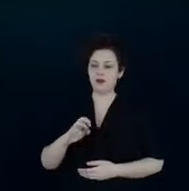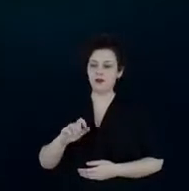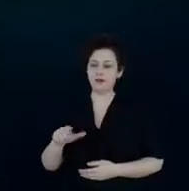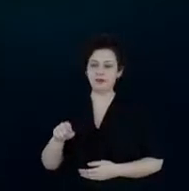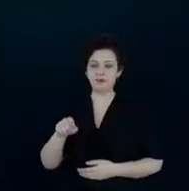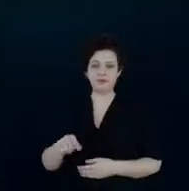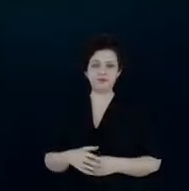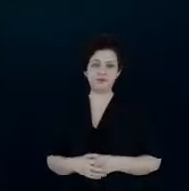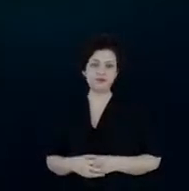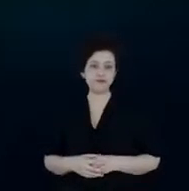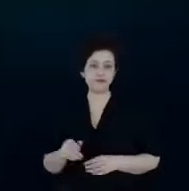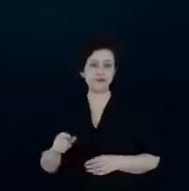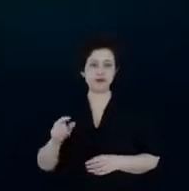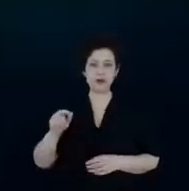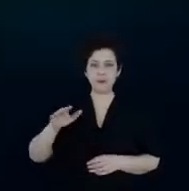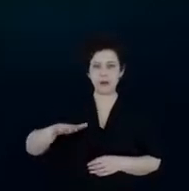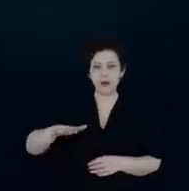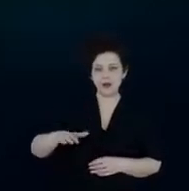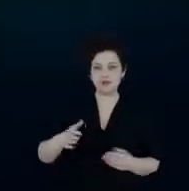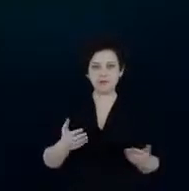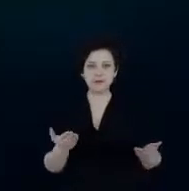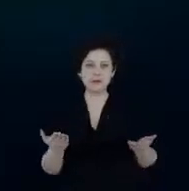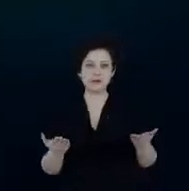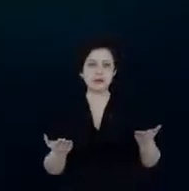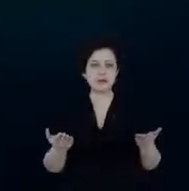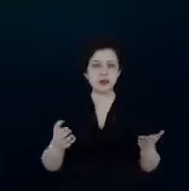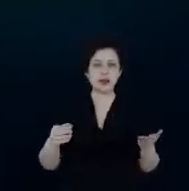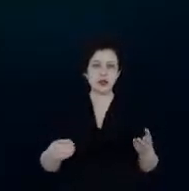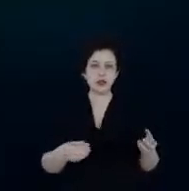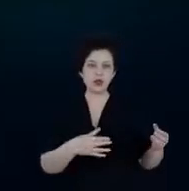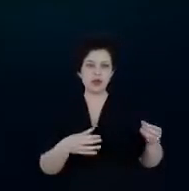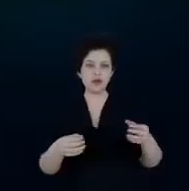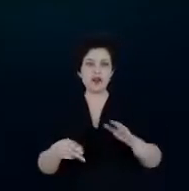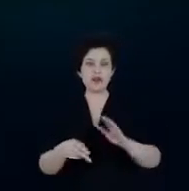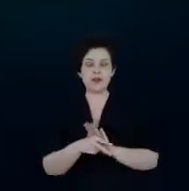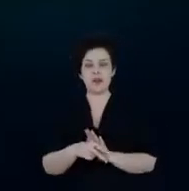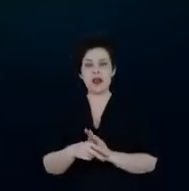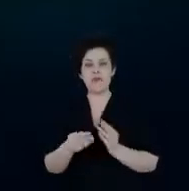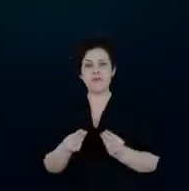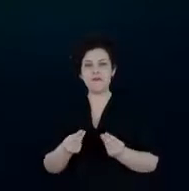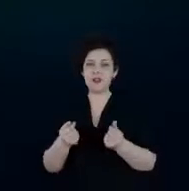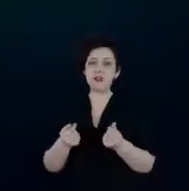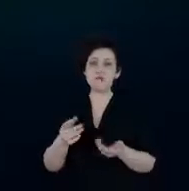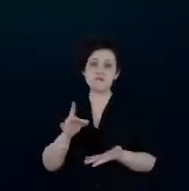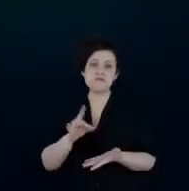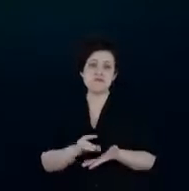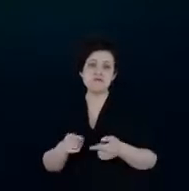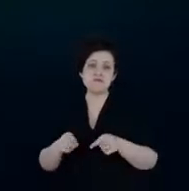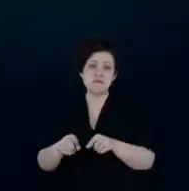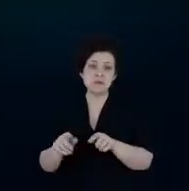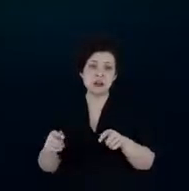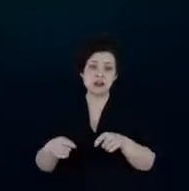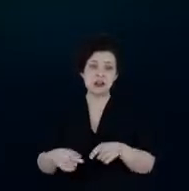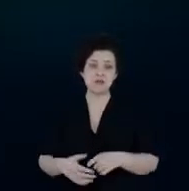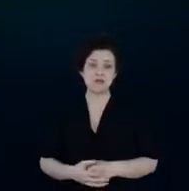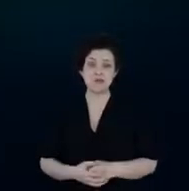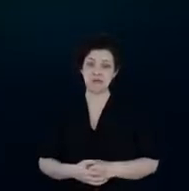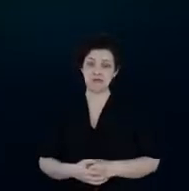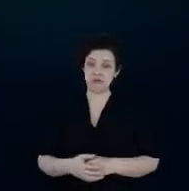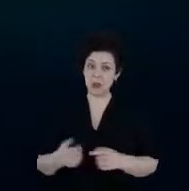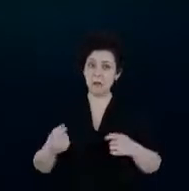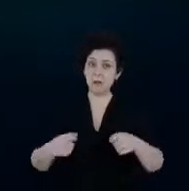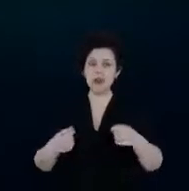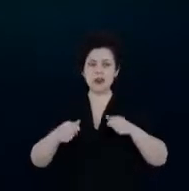mais barato é o quilowatt da eficiência energética isso é uma verdade uma verdade que a gente tem que